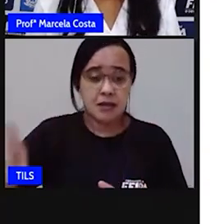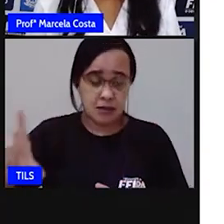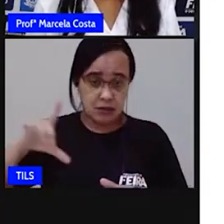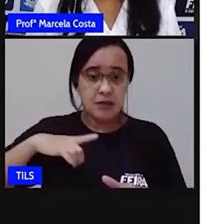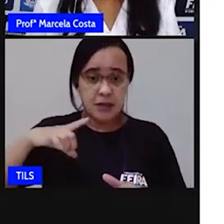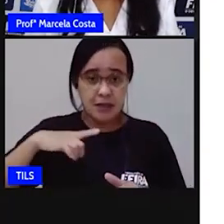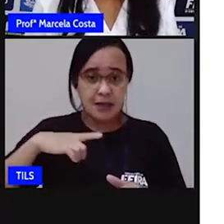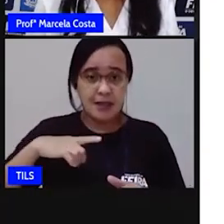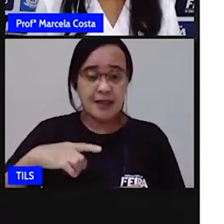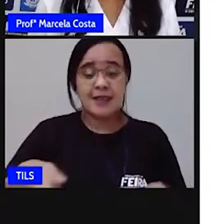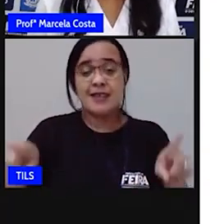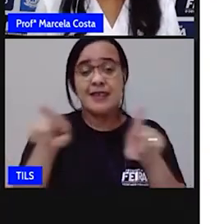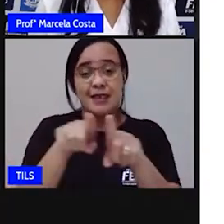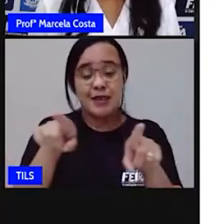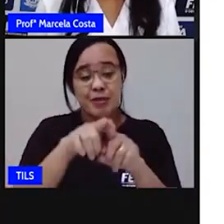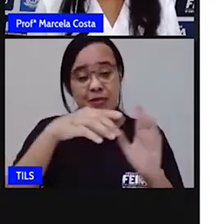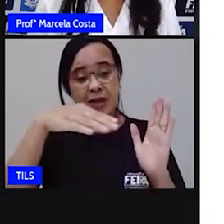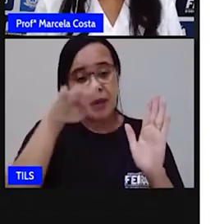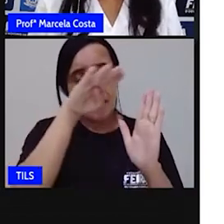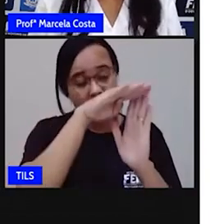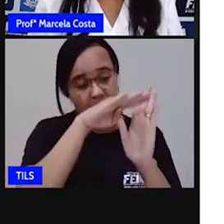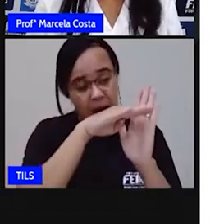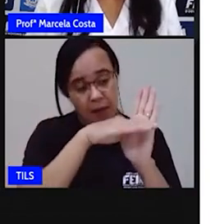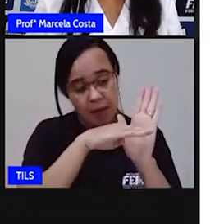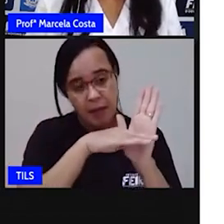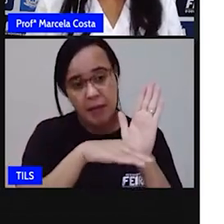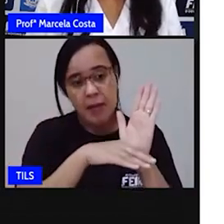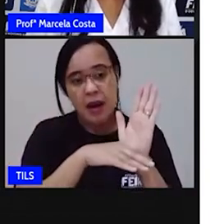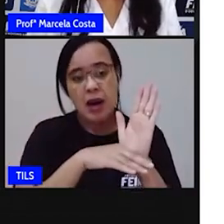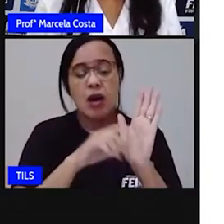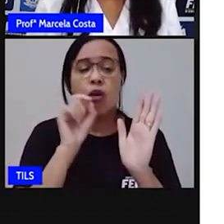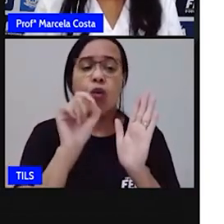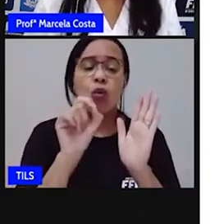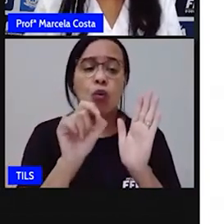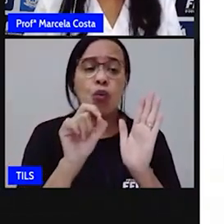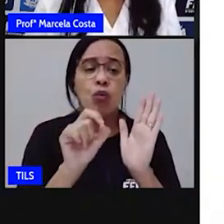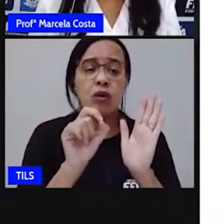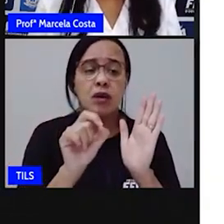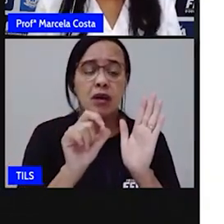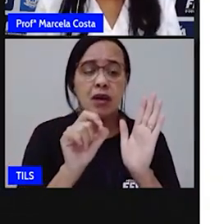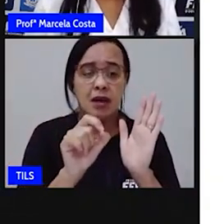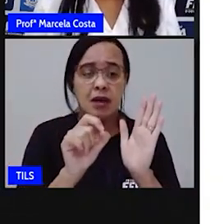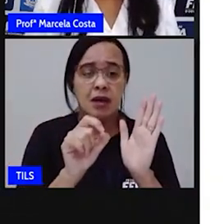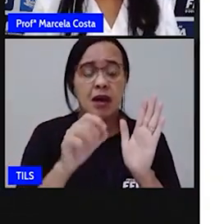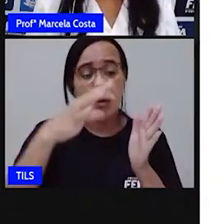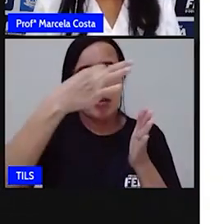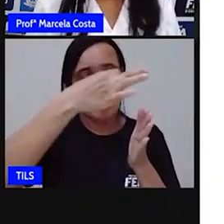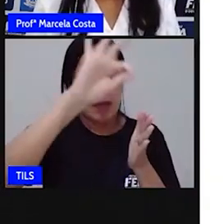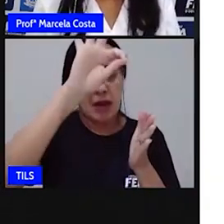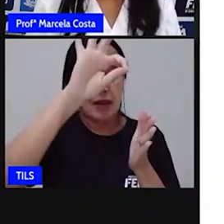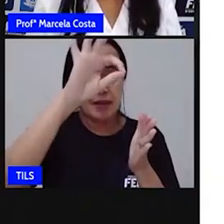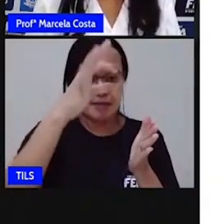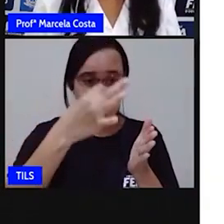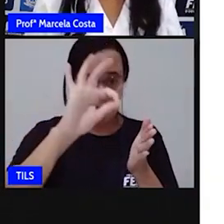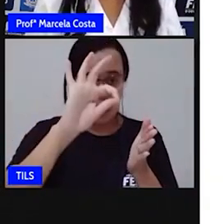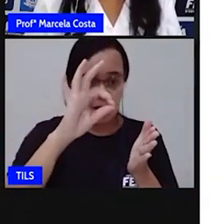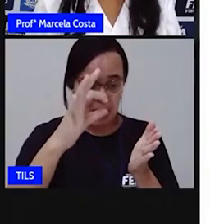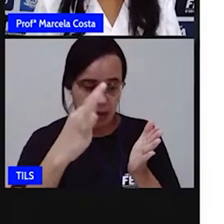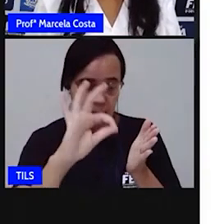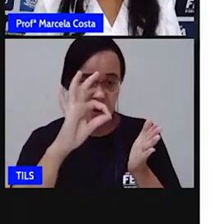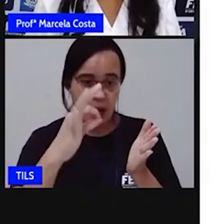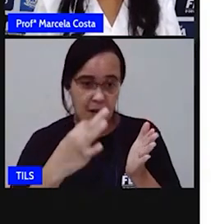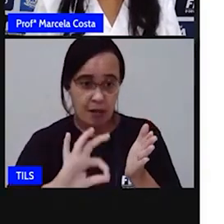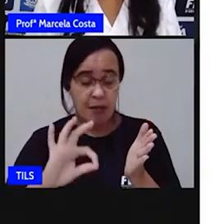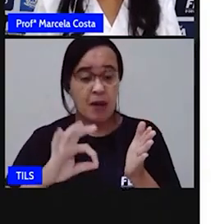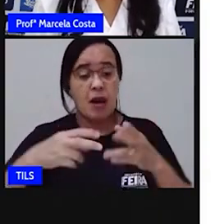está estruturada de forma de um item, uma listagem de itens, em que um item vem embaixo do